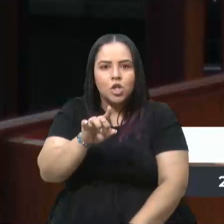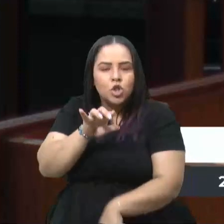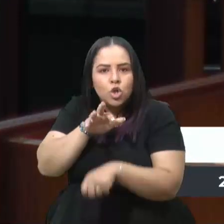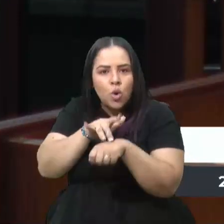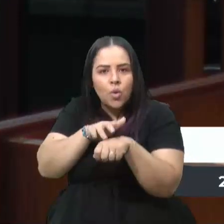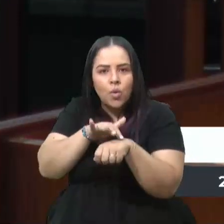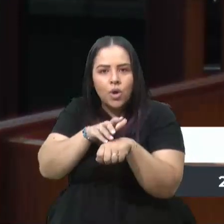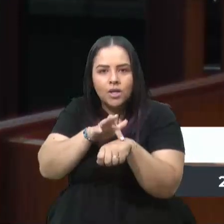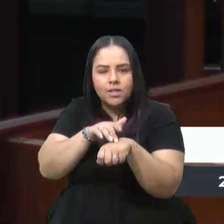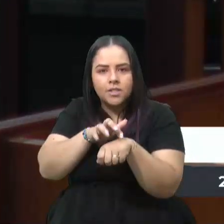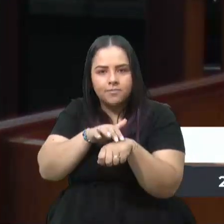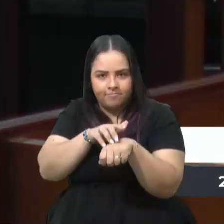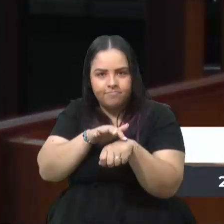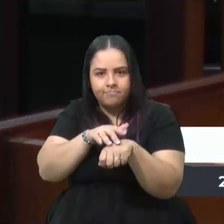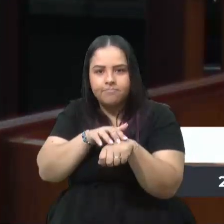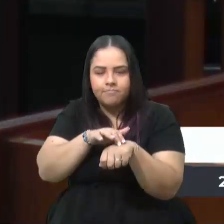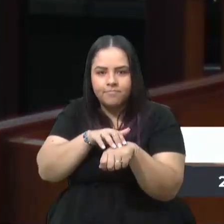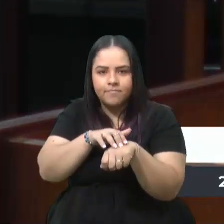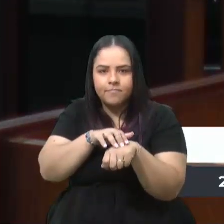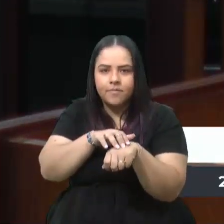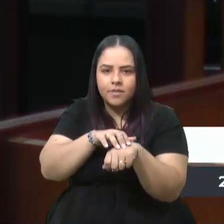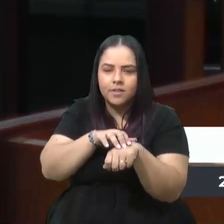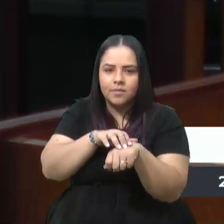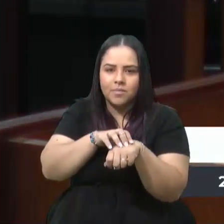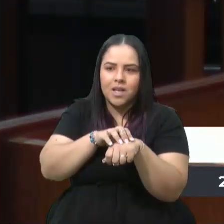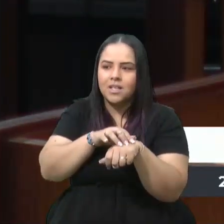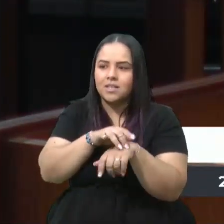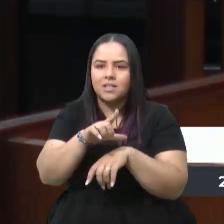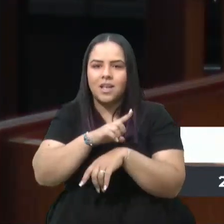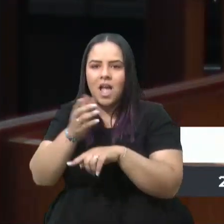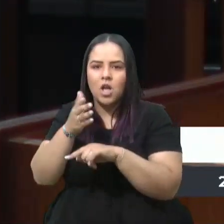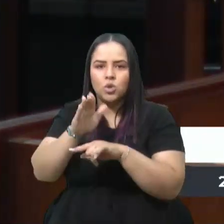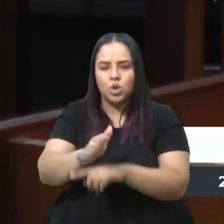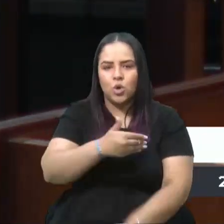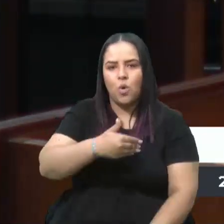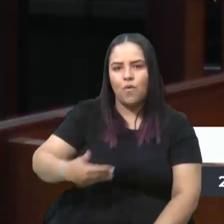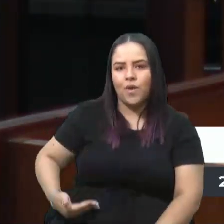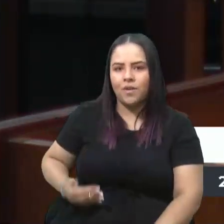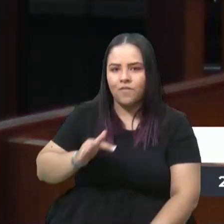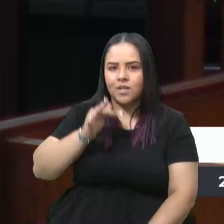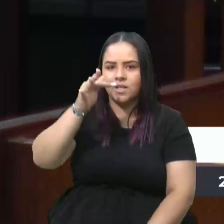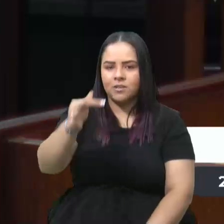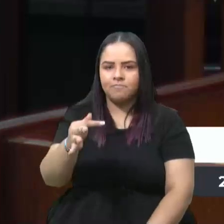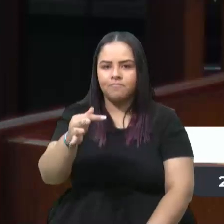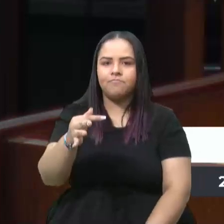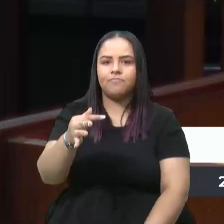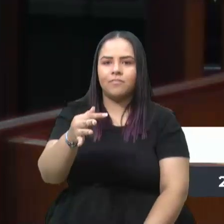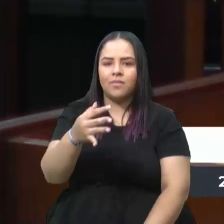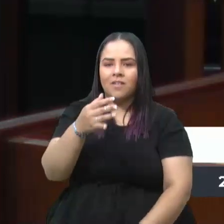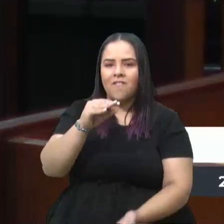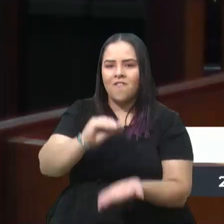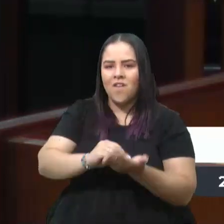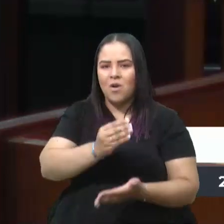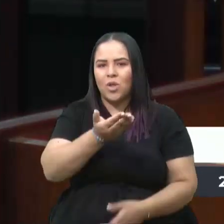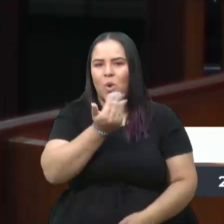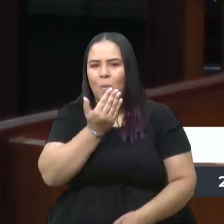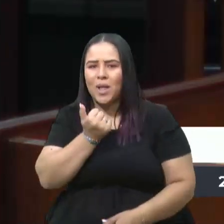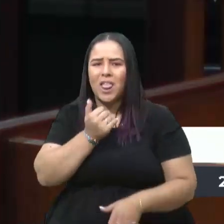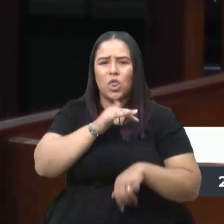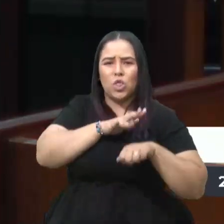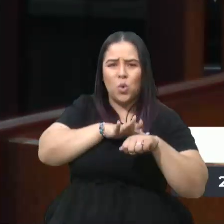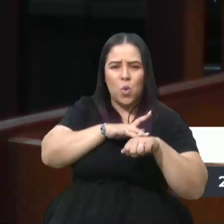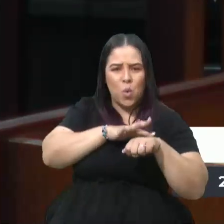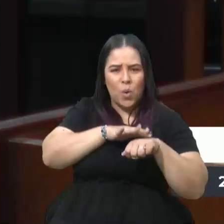sendo resgatados por equipes do governo federal. Desnutrição, malária, pneumonia,